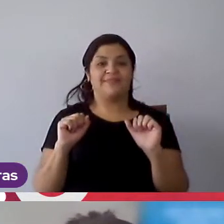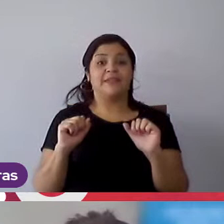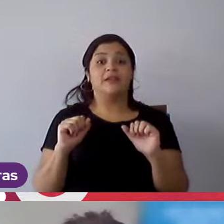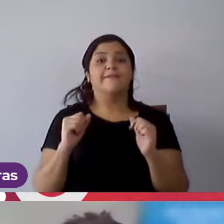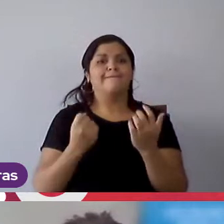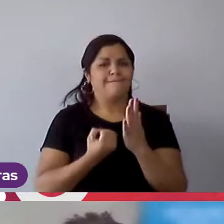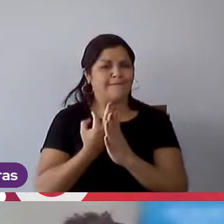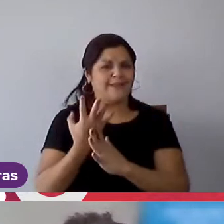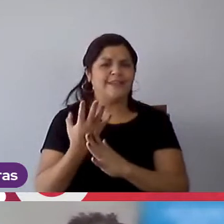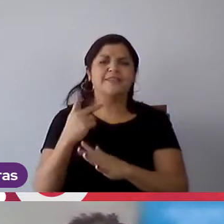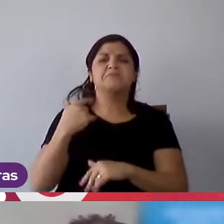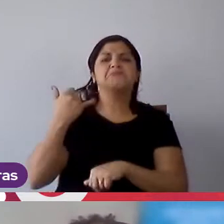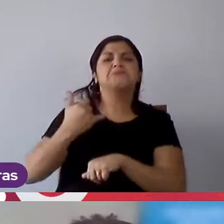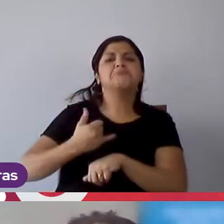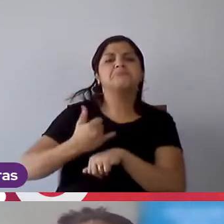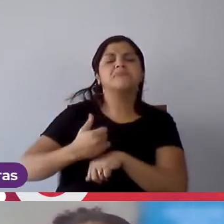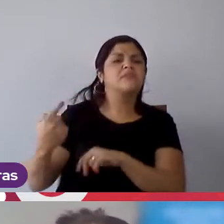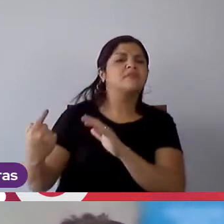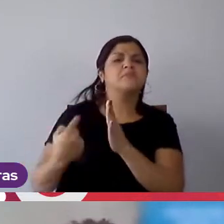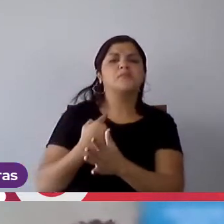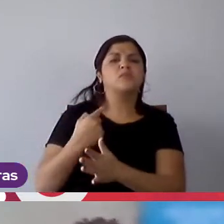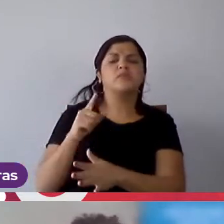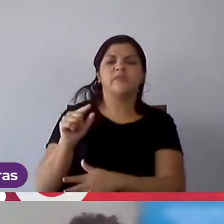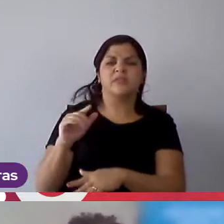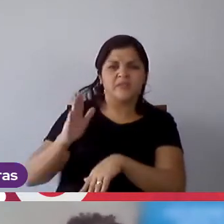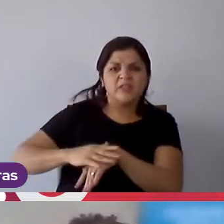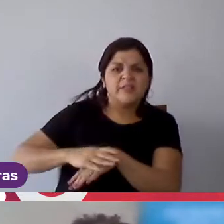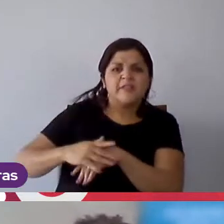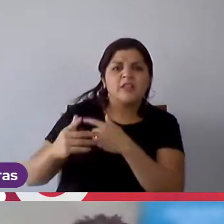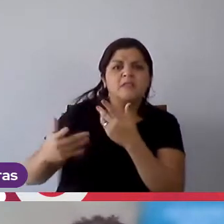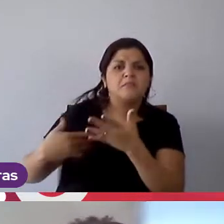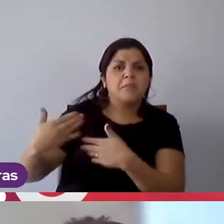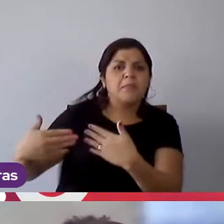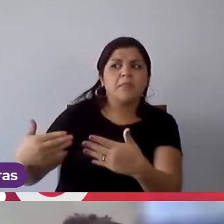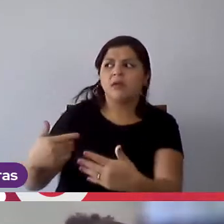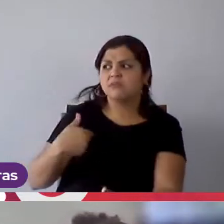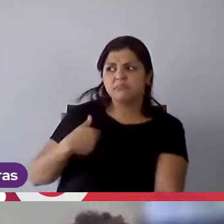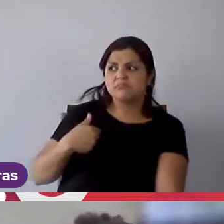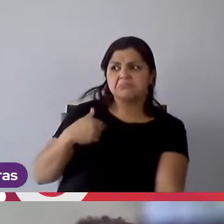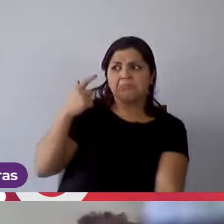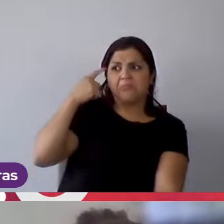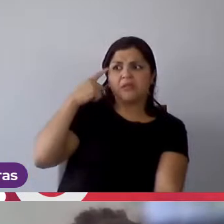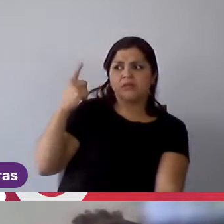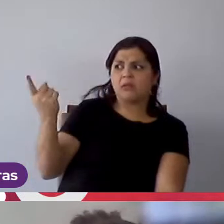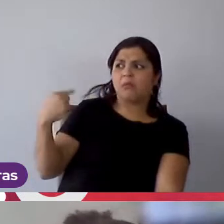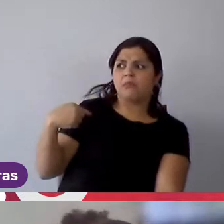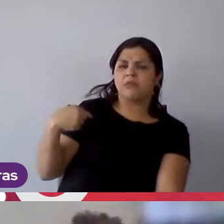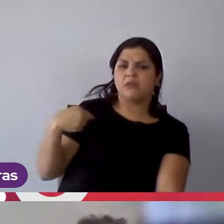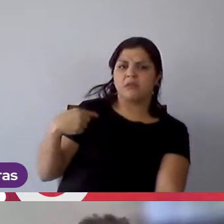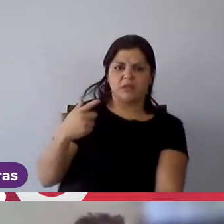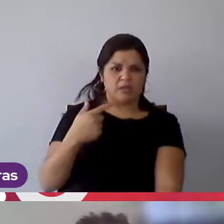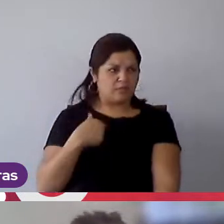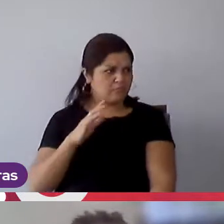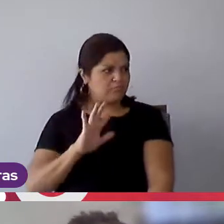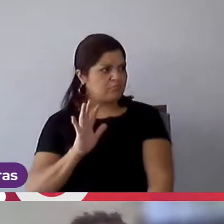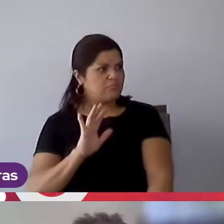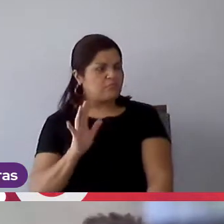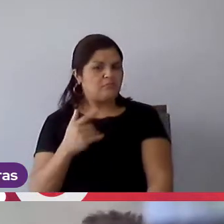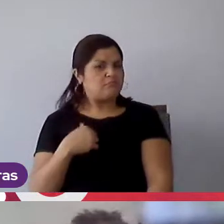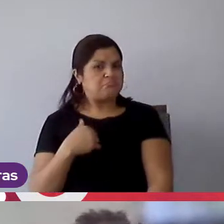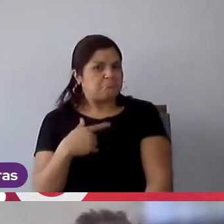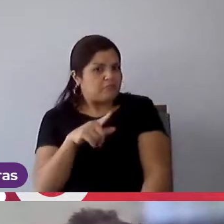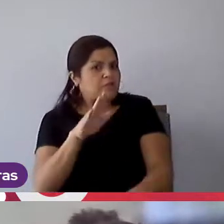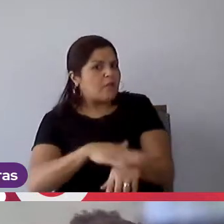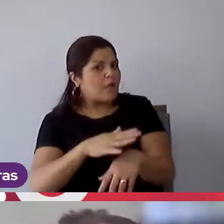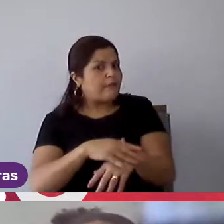minha chefe chegou e falou assim, olha, você fez tal, tal coisa, eu pensei que você ia me dizer para fazer, e ela falou, não, você que tem que fazer, assim,